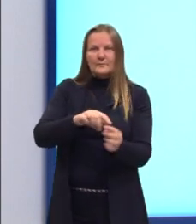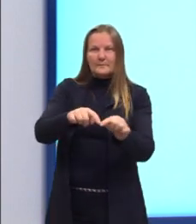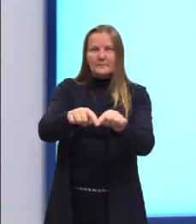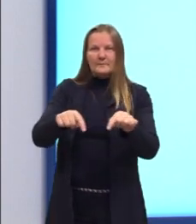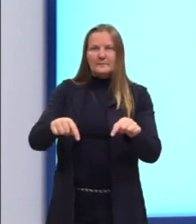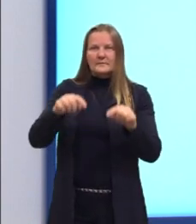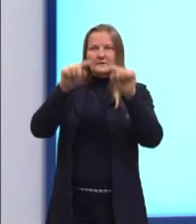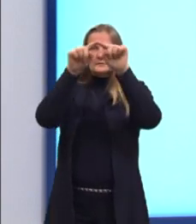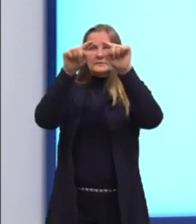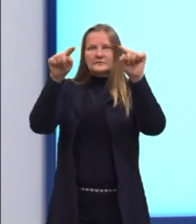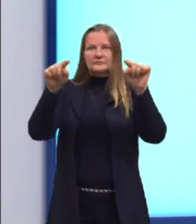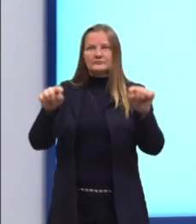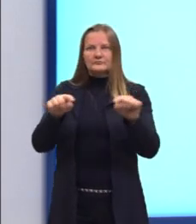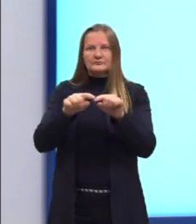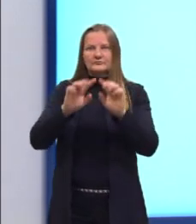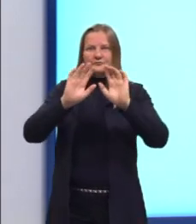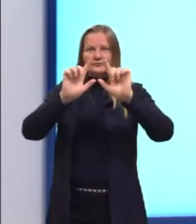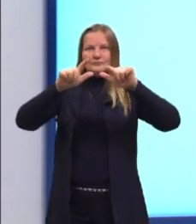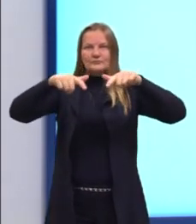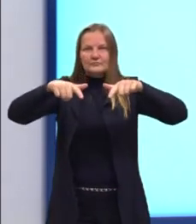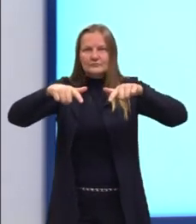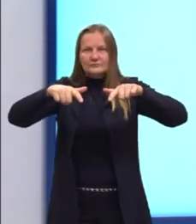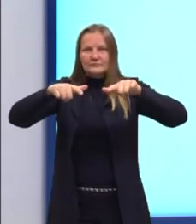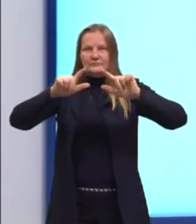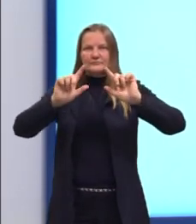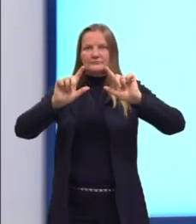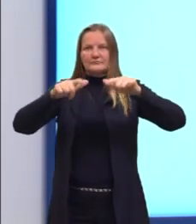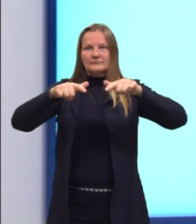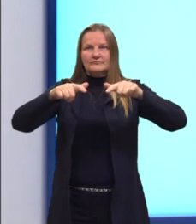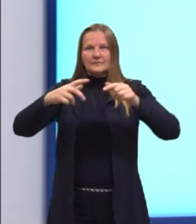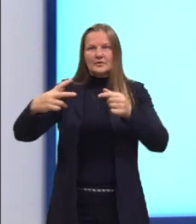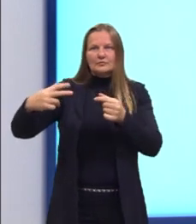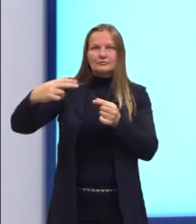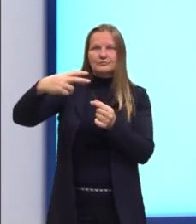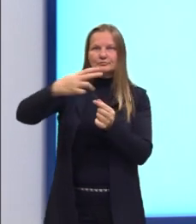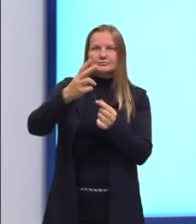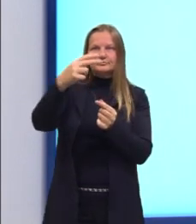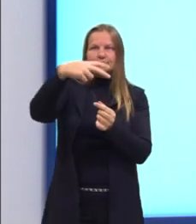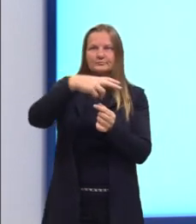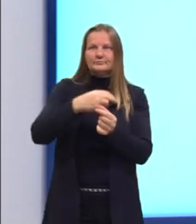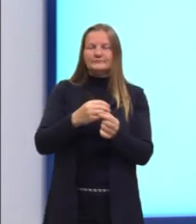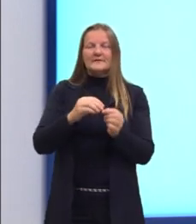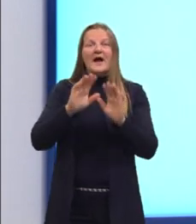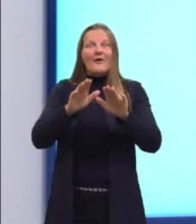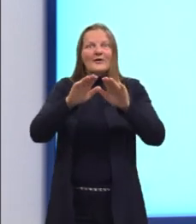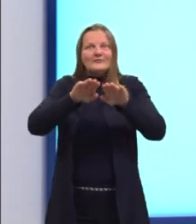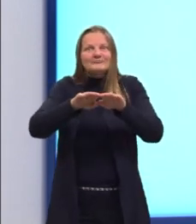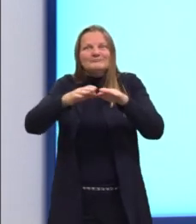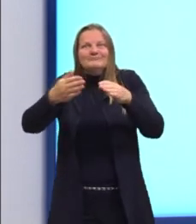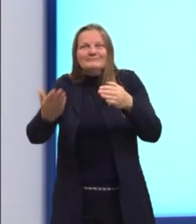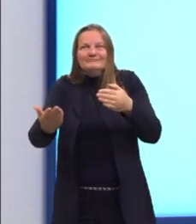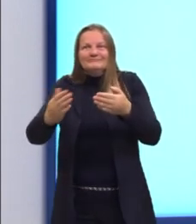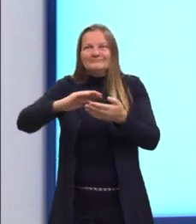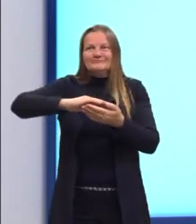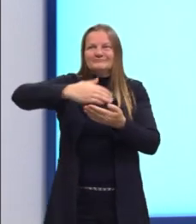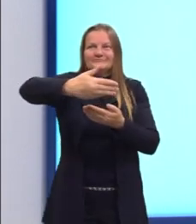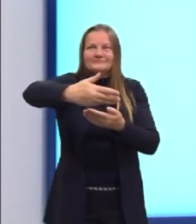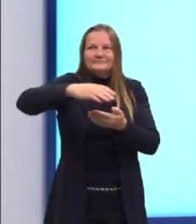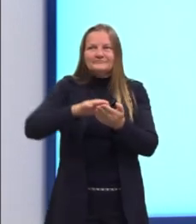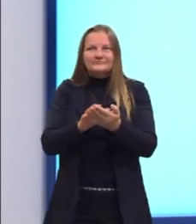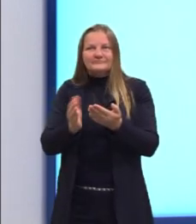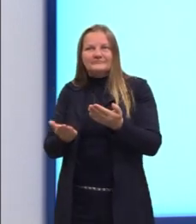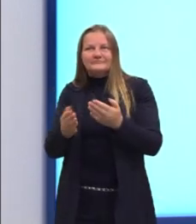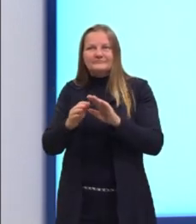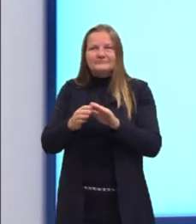Agora, se a gente pegar e recortar sobre as arestas, nós temos a nossa figura aqui desmontada, né? Chama-se, então,